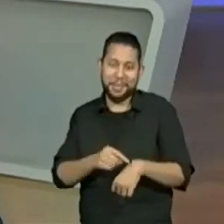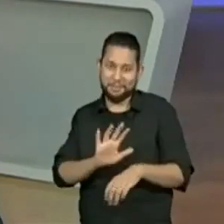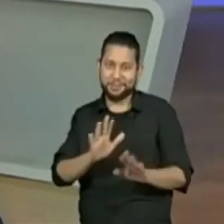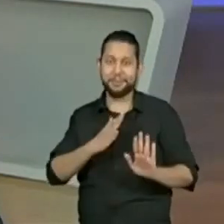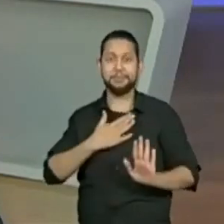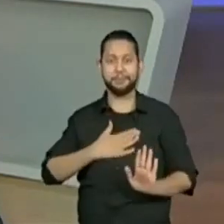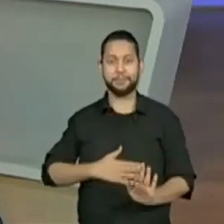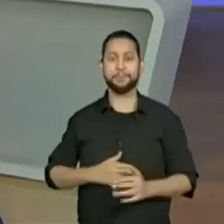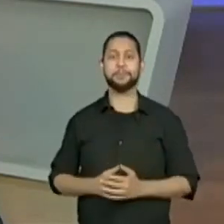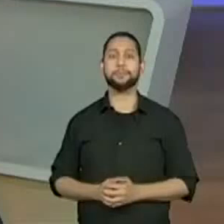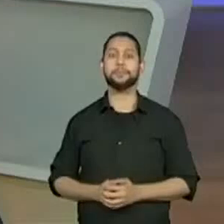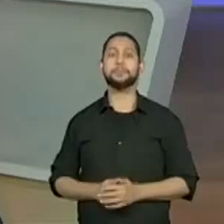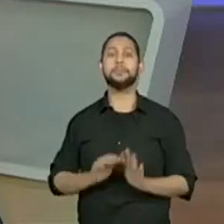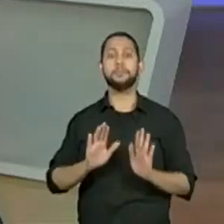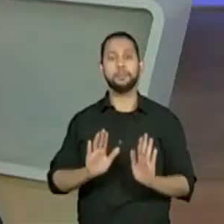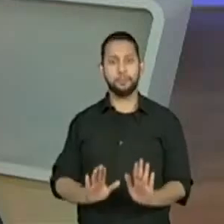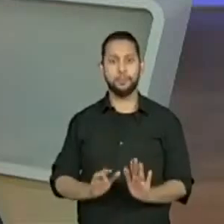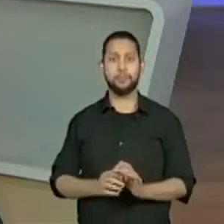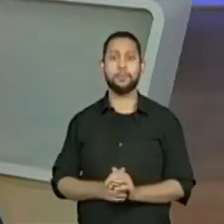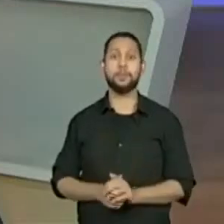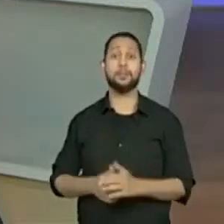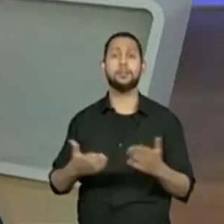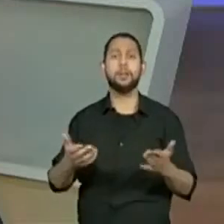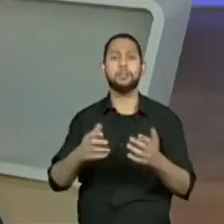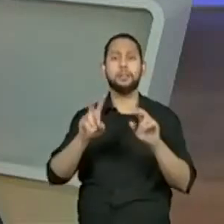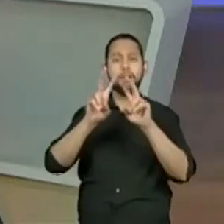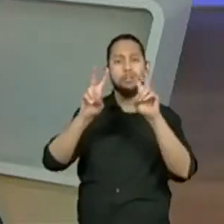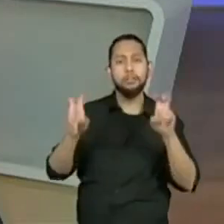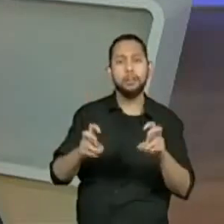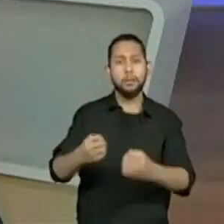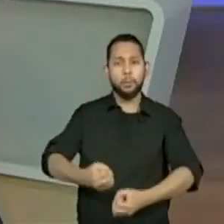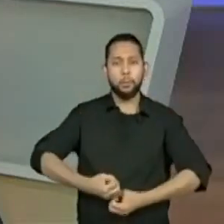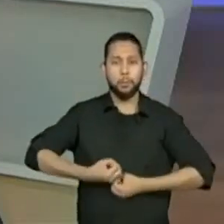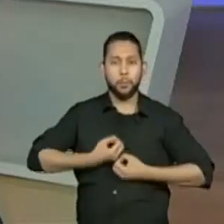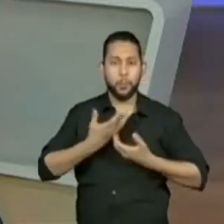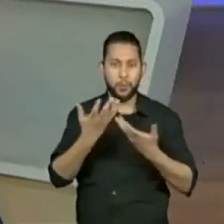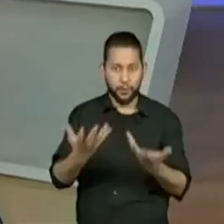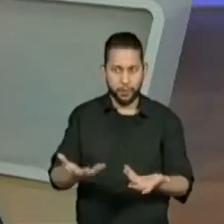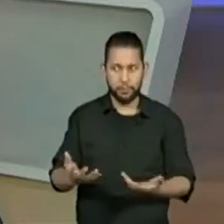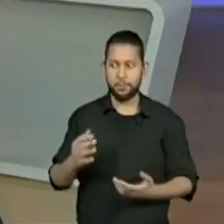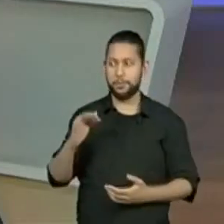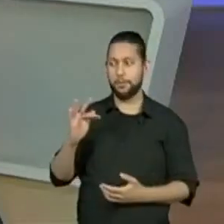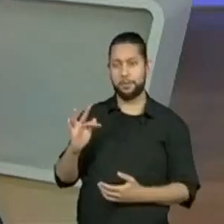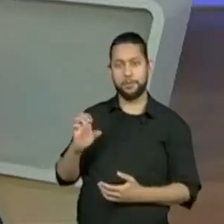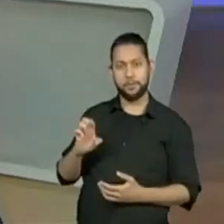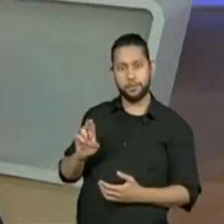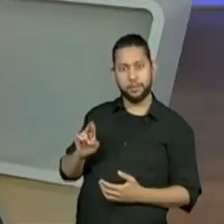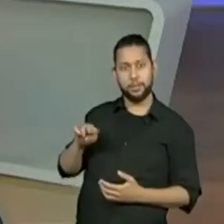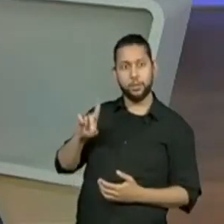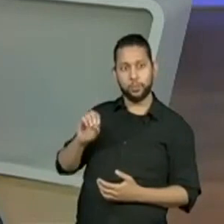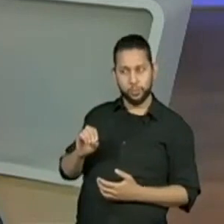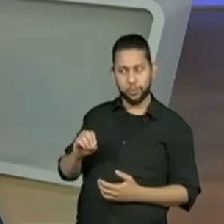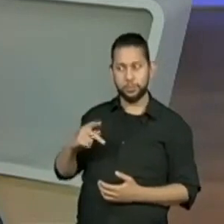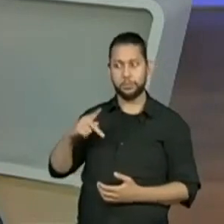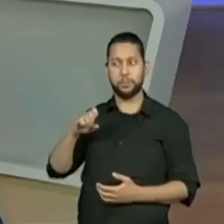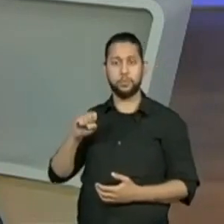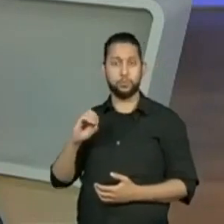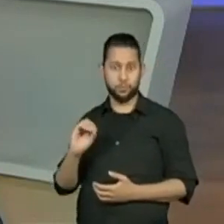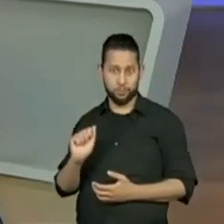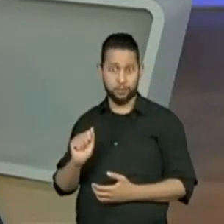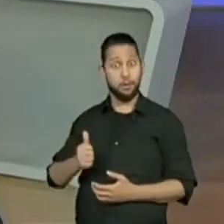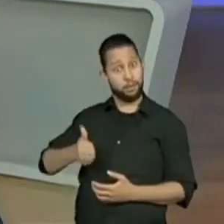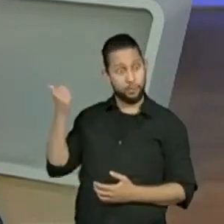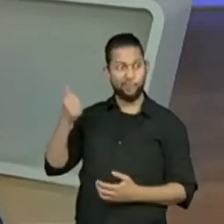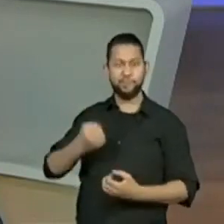Eu quero o seguinte. Como a gente colocou tudo sobre poema, sobre Fernando Pessoa, que a gente... Esse é um poema.